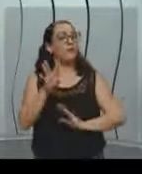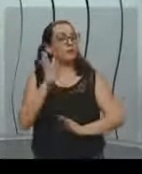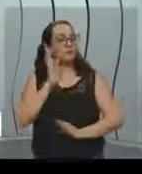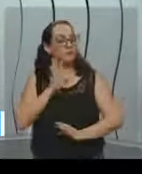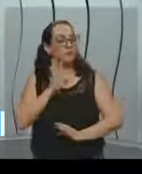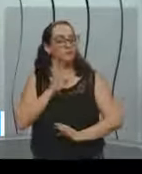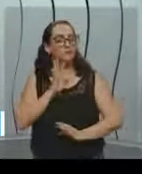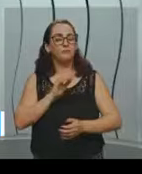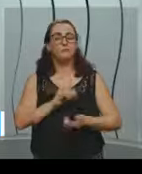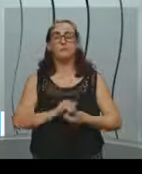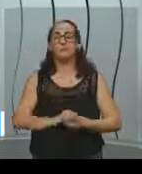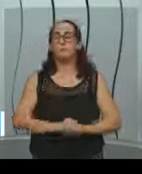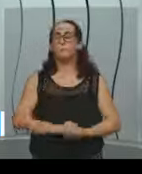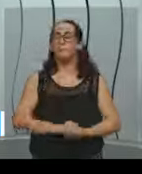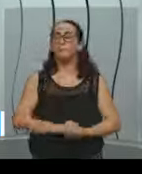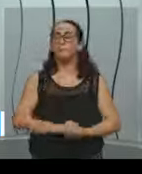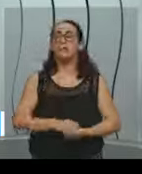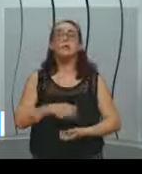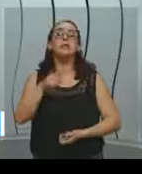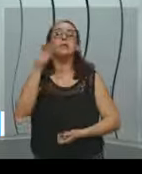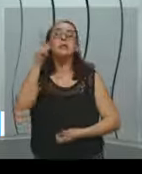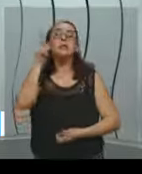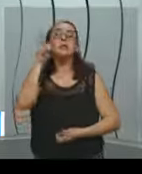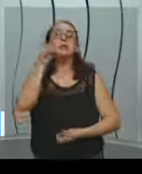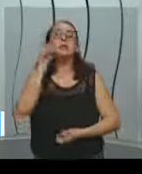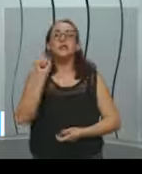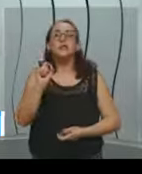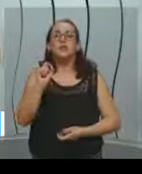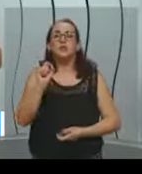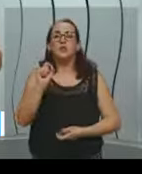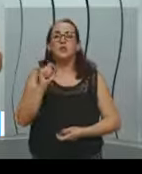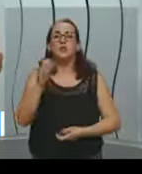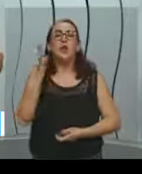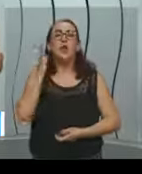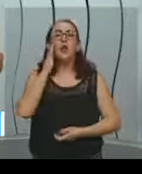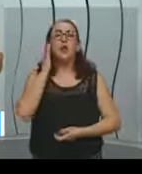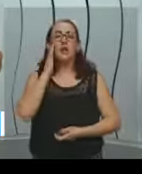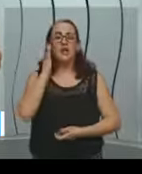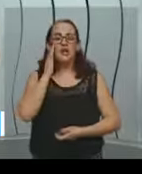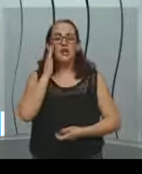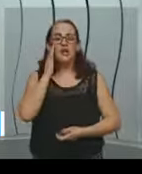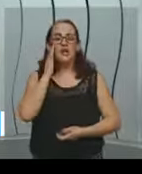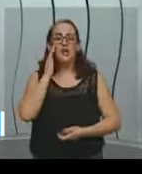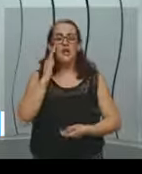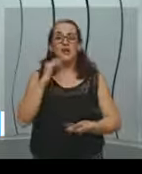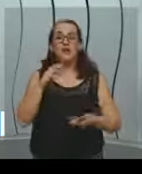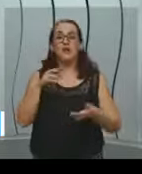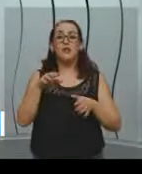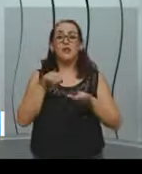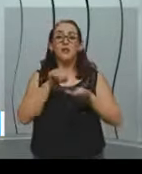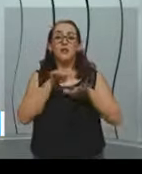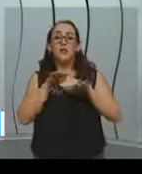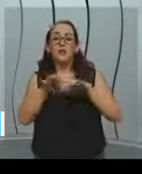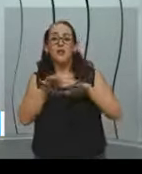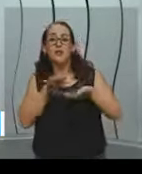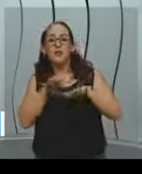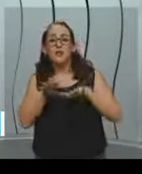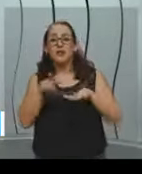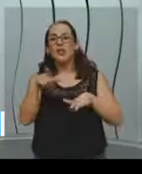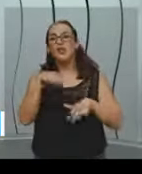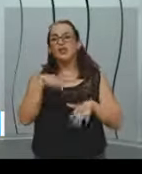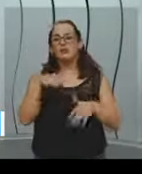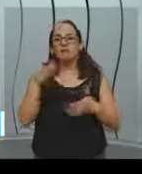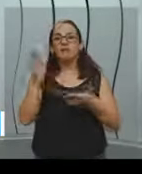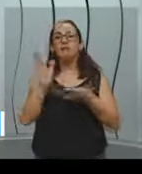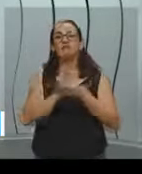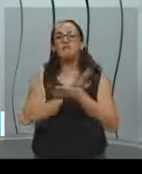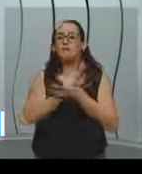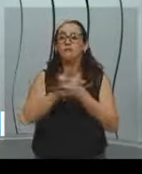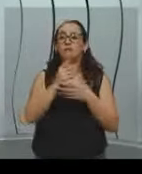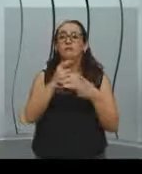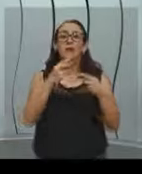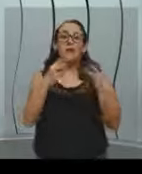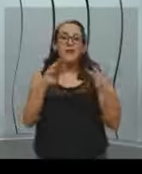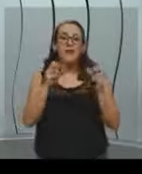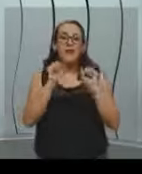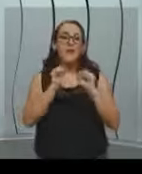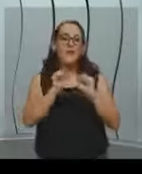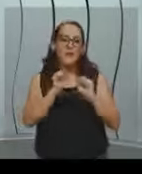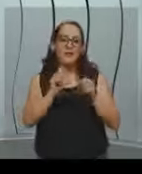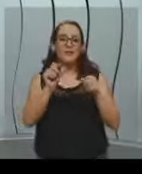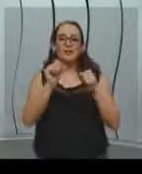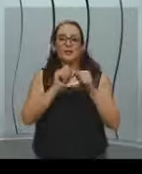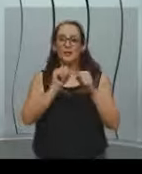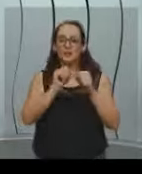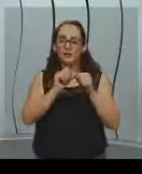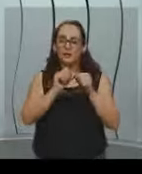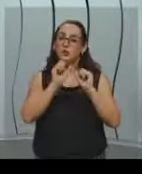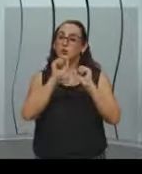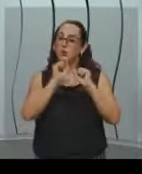É interessante saber o seguinte, que na animação nós teremos alguns recursos, né? Você pode fazer uma animação através